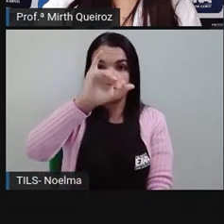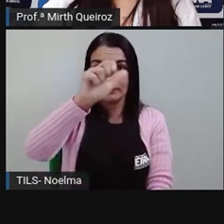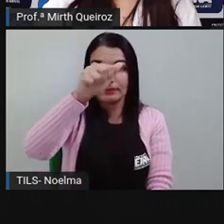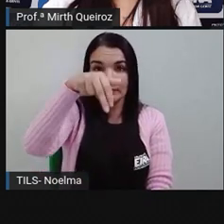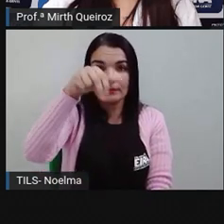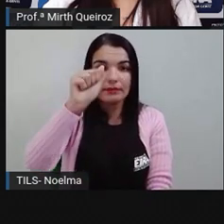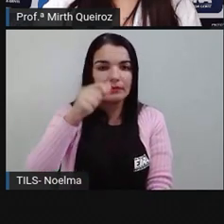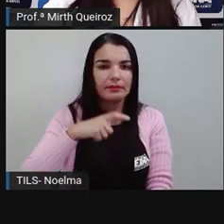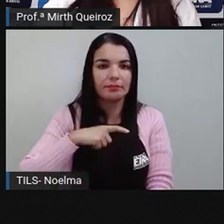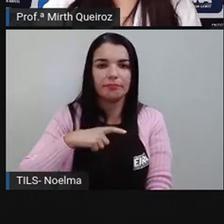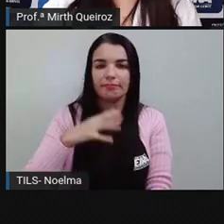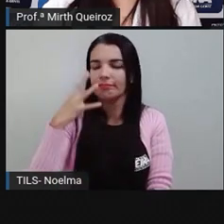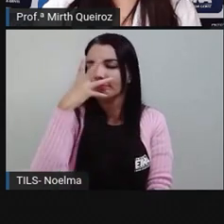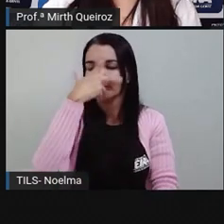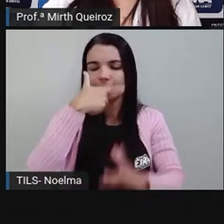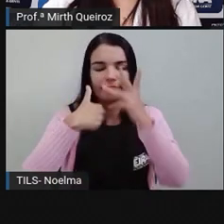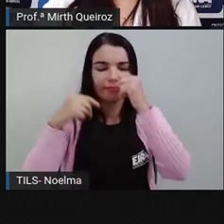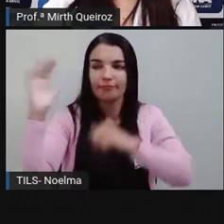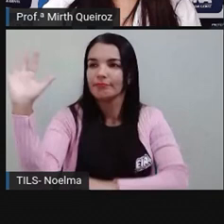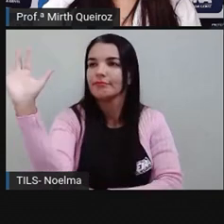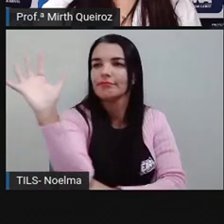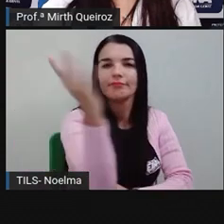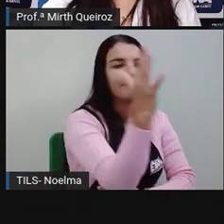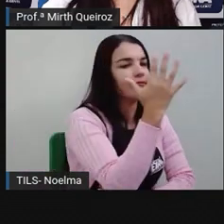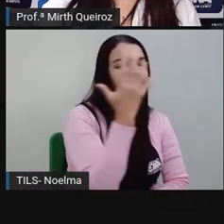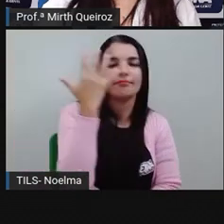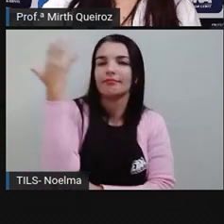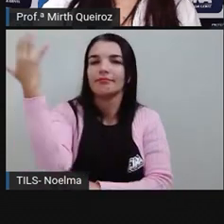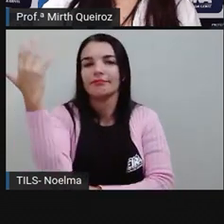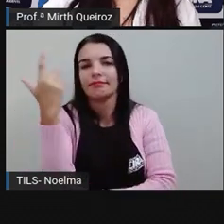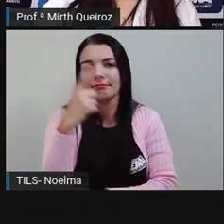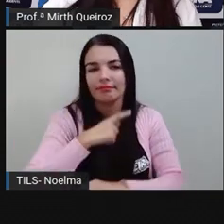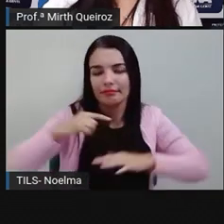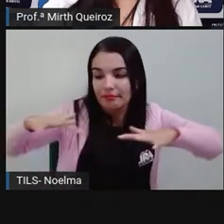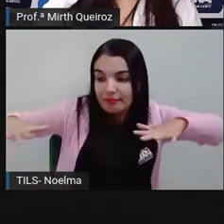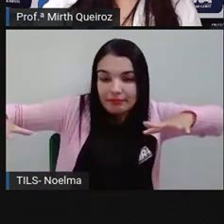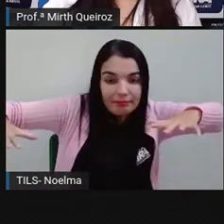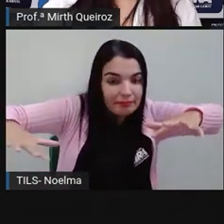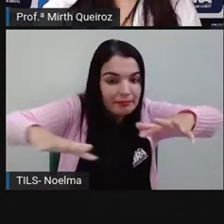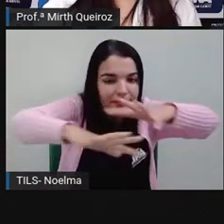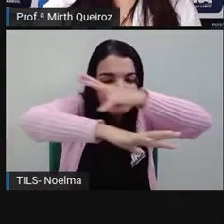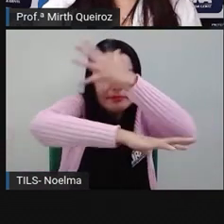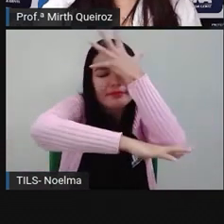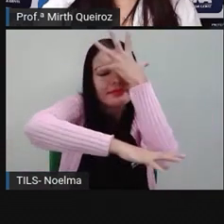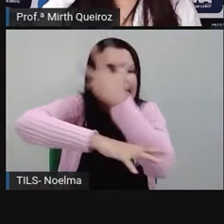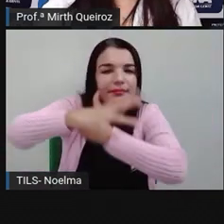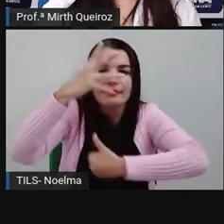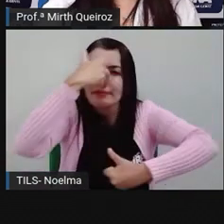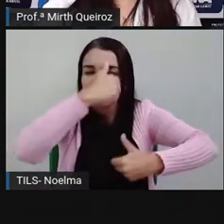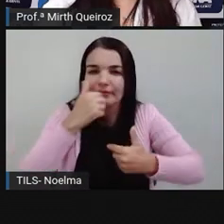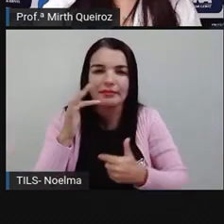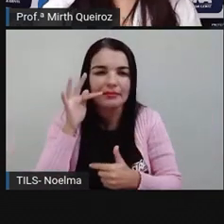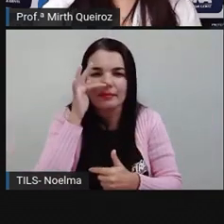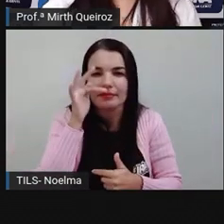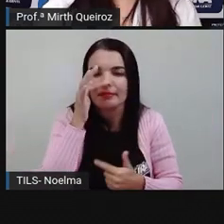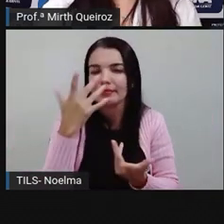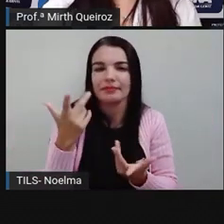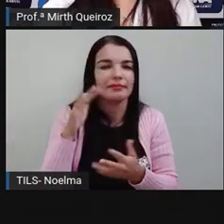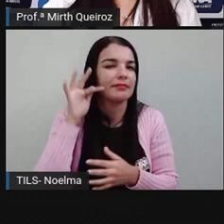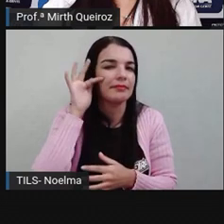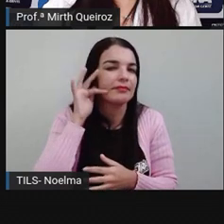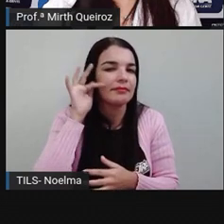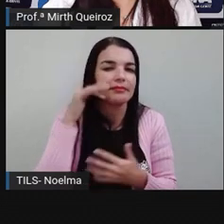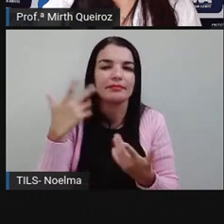abriga um lindo bioma, a Mata Atlântica. Onde tem uma vegetação exuberante, cheia de icipós,